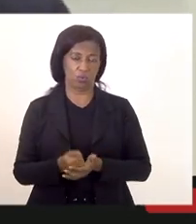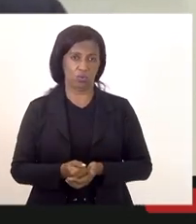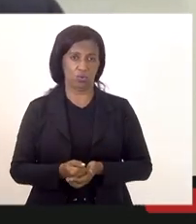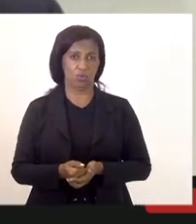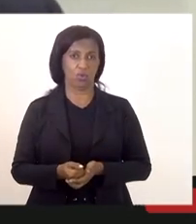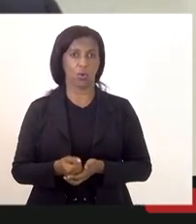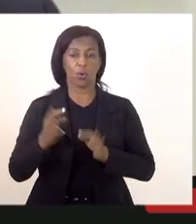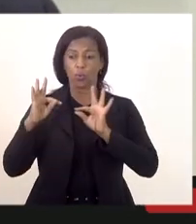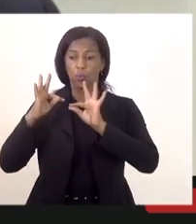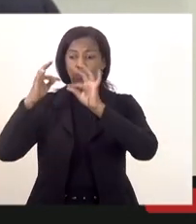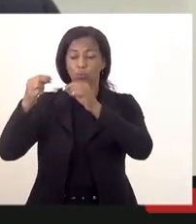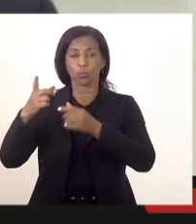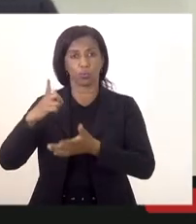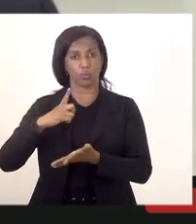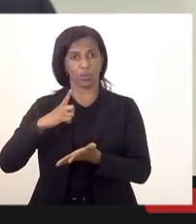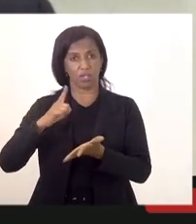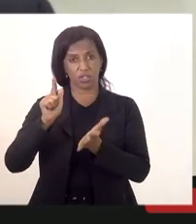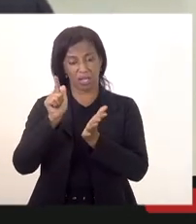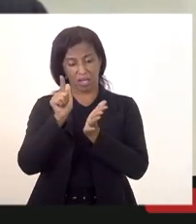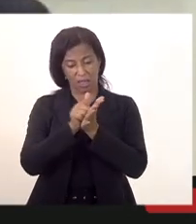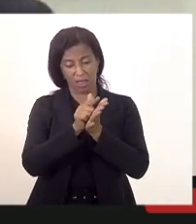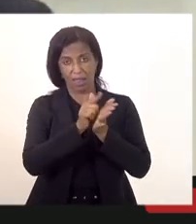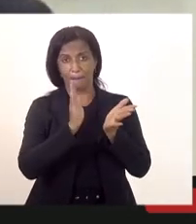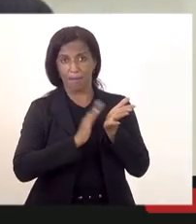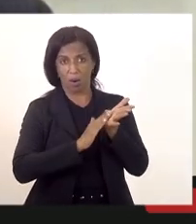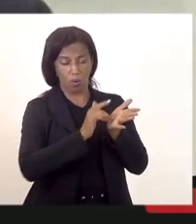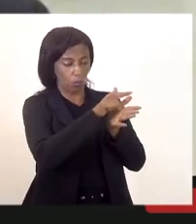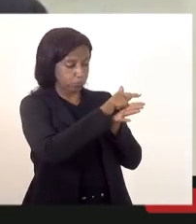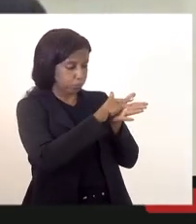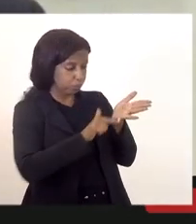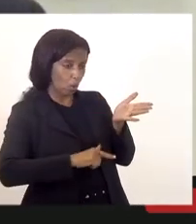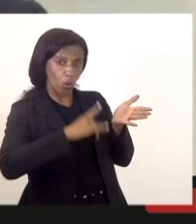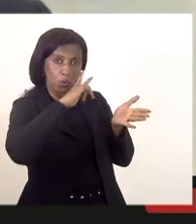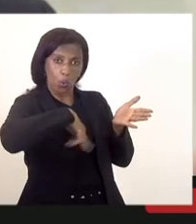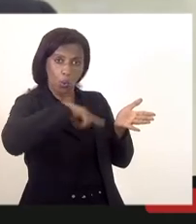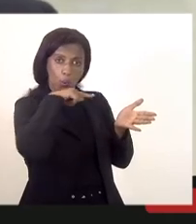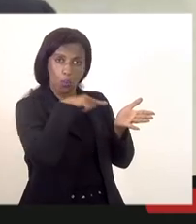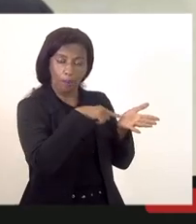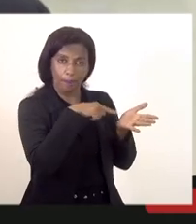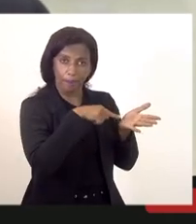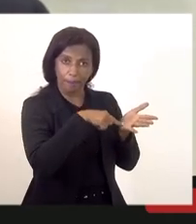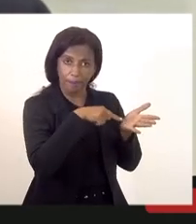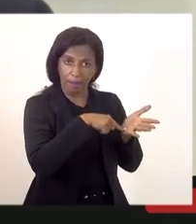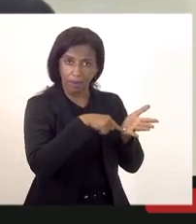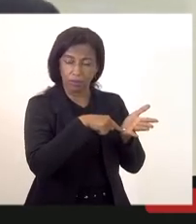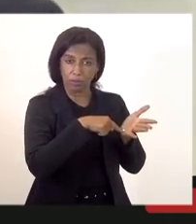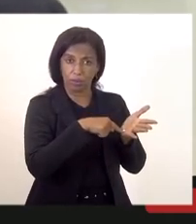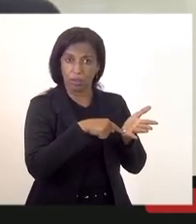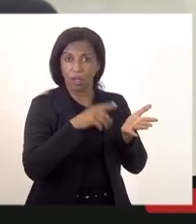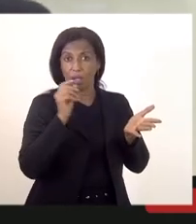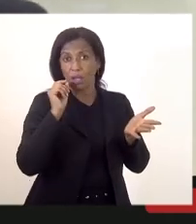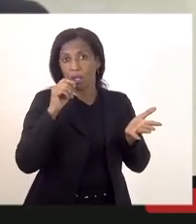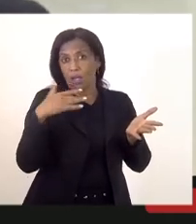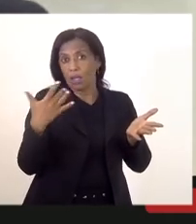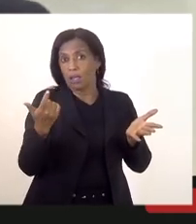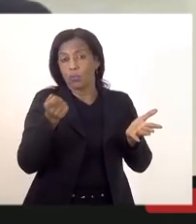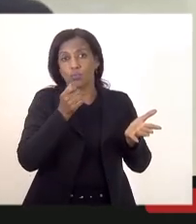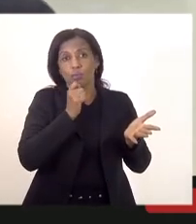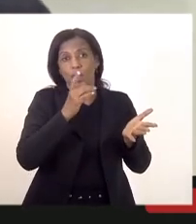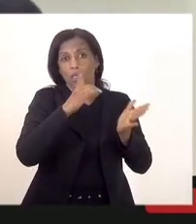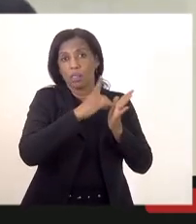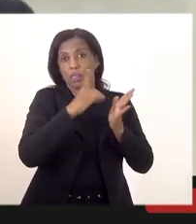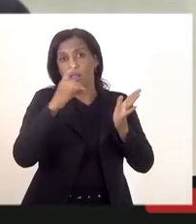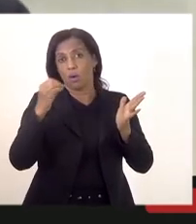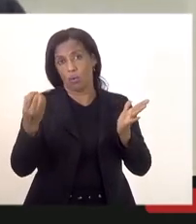jurídico na mão é uma publicação o que a gente tá tentando buscar uma solução dentro daquilo que não teria mais solução